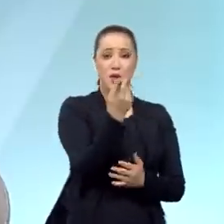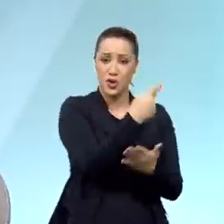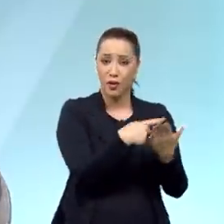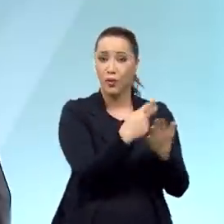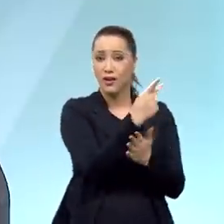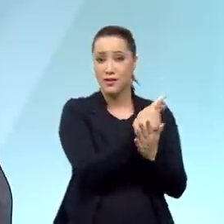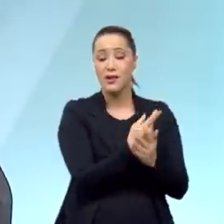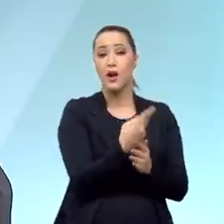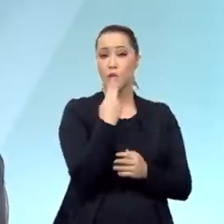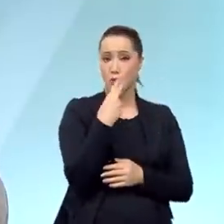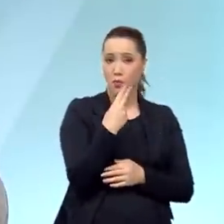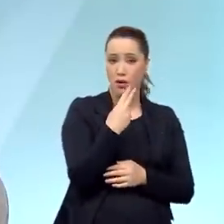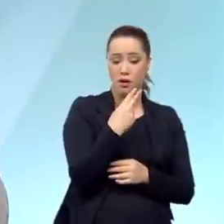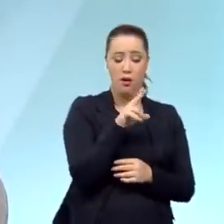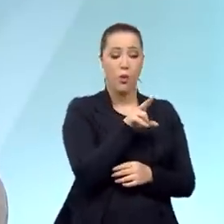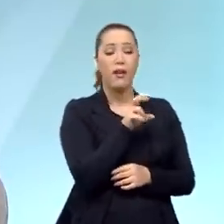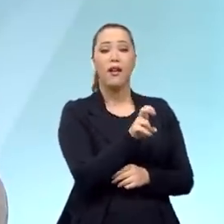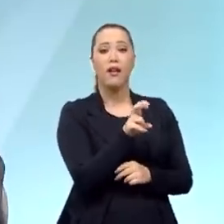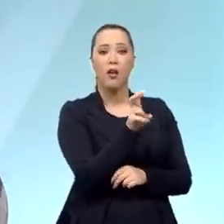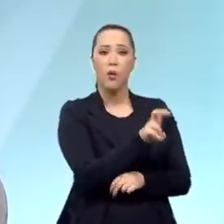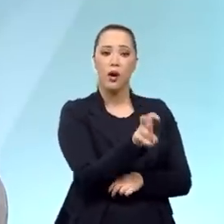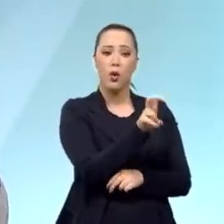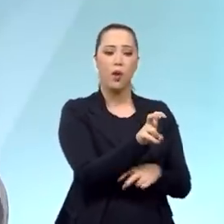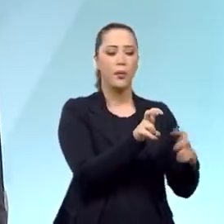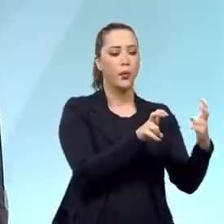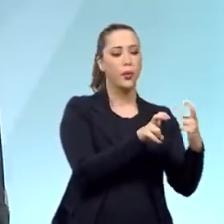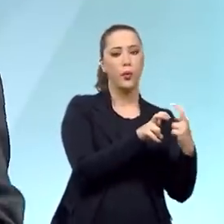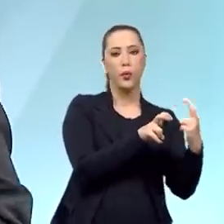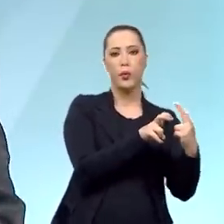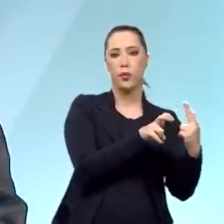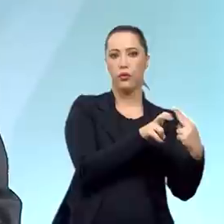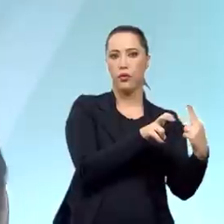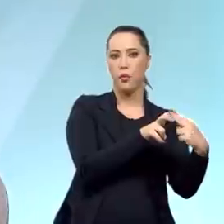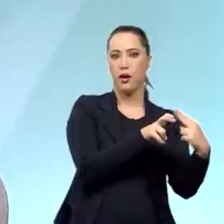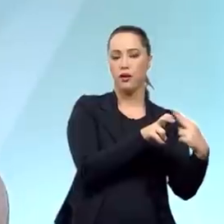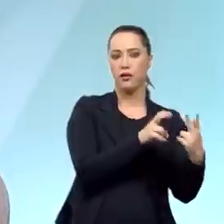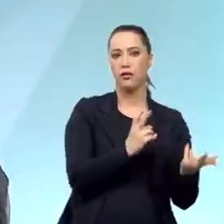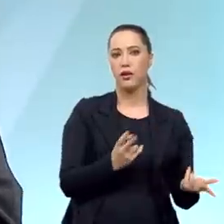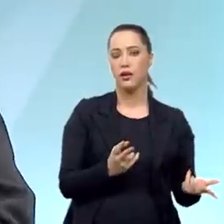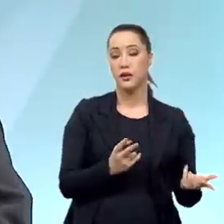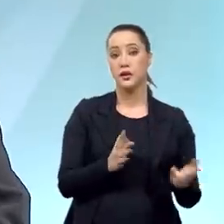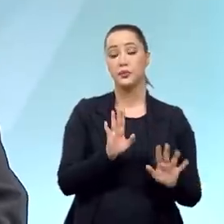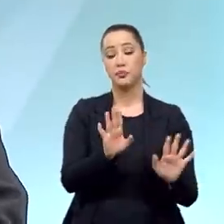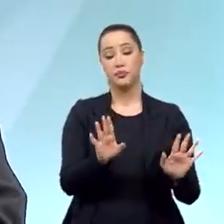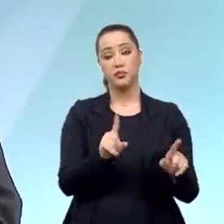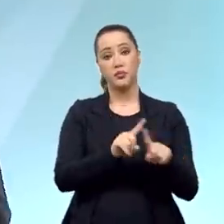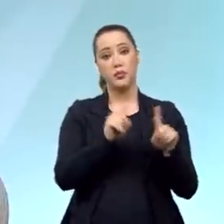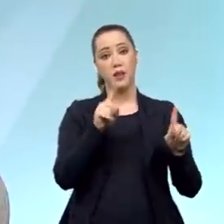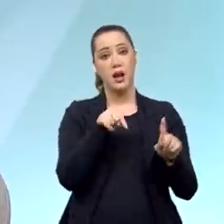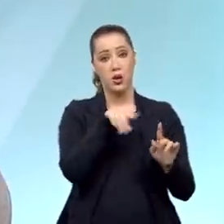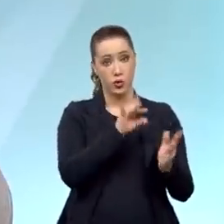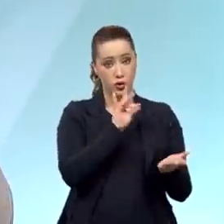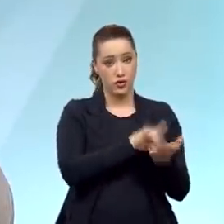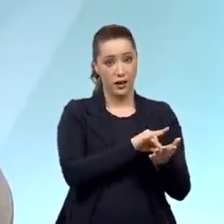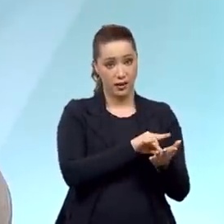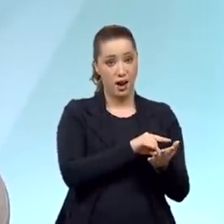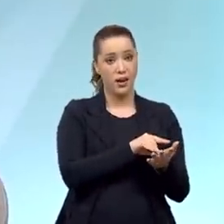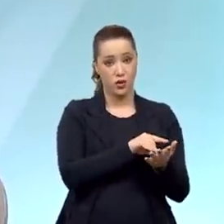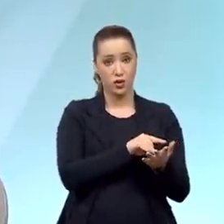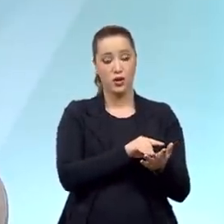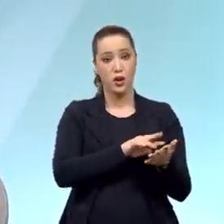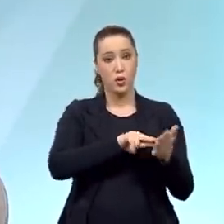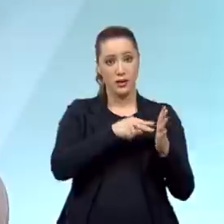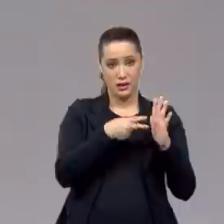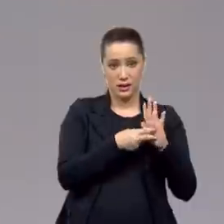do Brasil não era esse, era um símbolo de braço escrito Brasil, simples isso. Esse era o símbolo da FEB. Mas no navio, o general